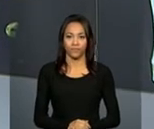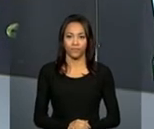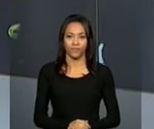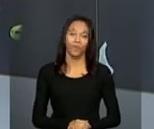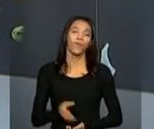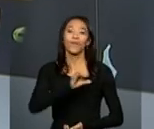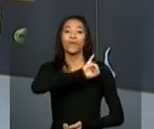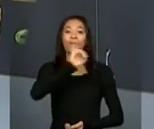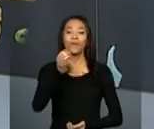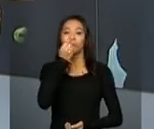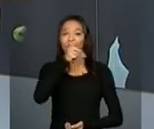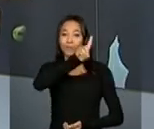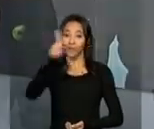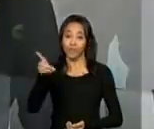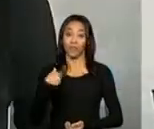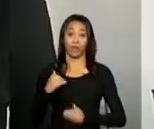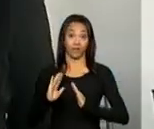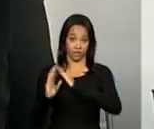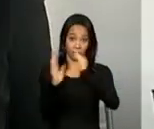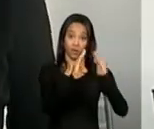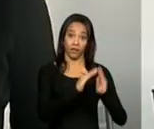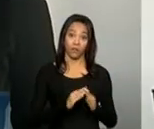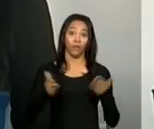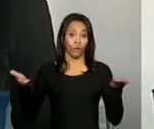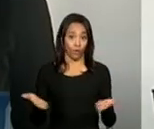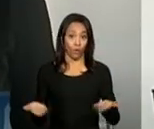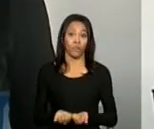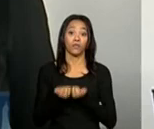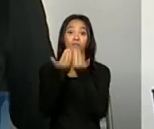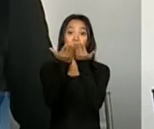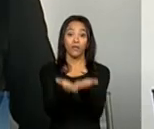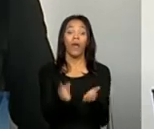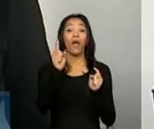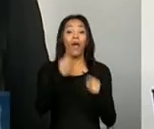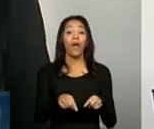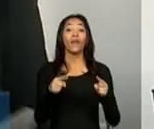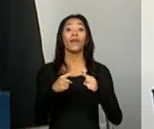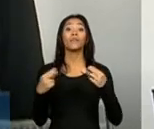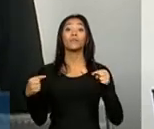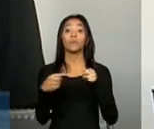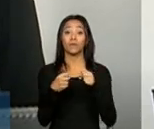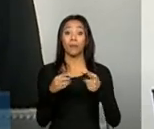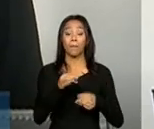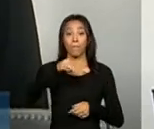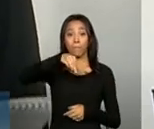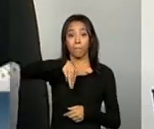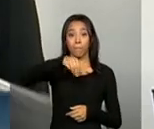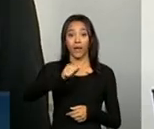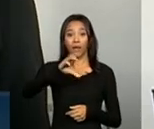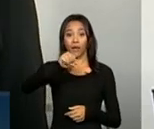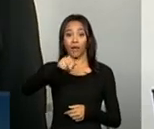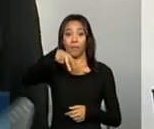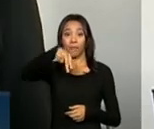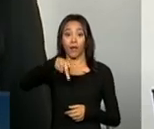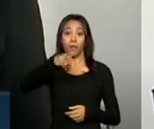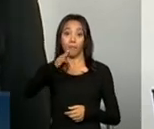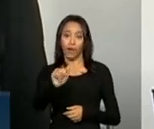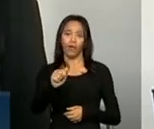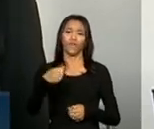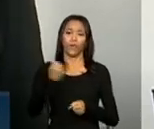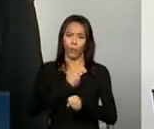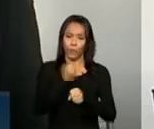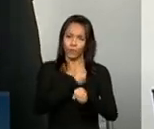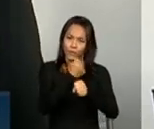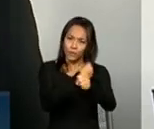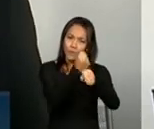Olá, Malu. Bom dia. As moradias que serão entregues hoje fazem parte do residencial Macapá. Elas foram construídas às margens da